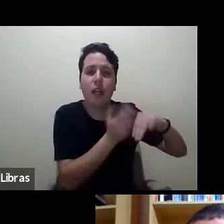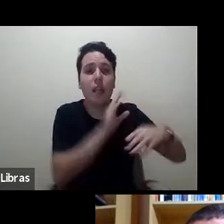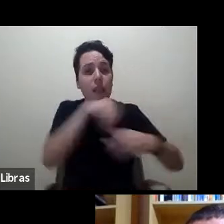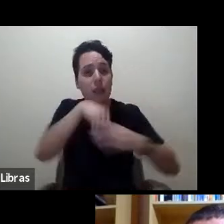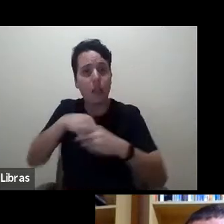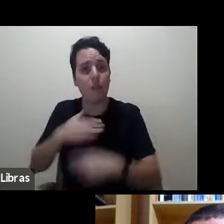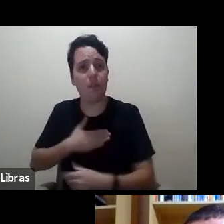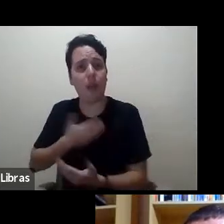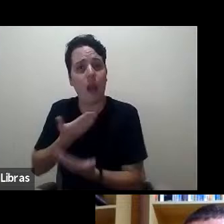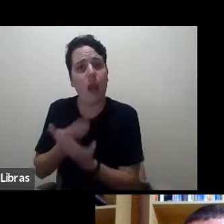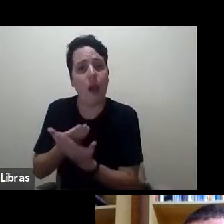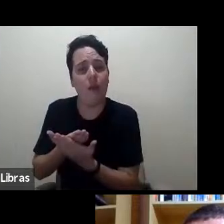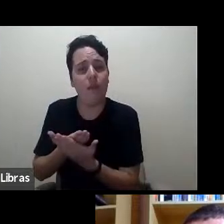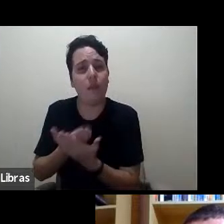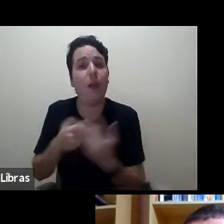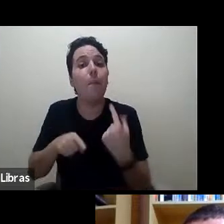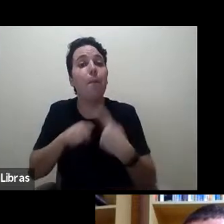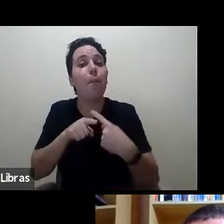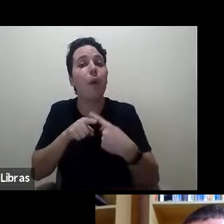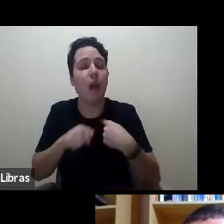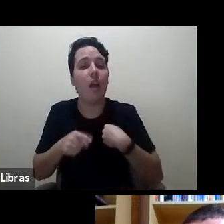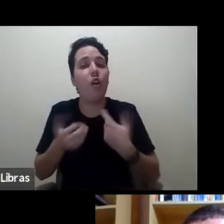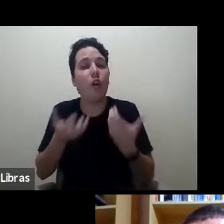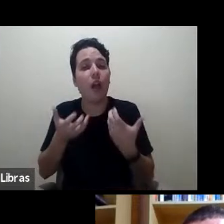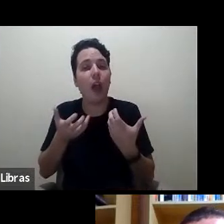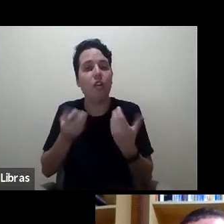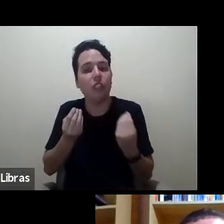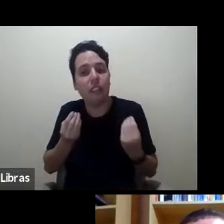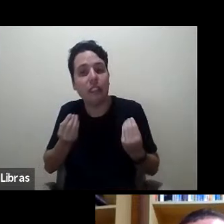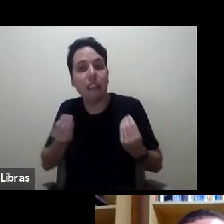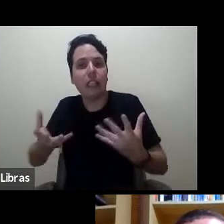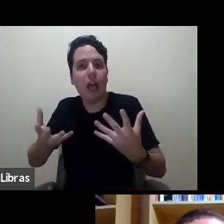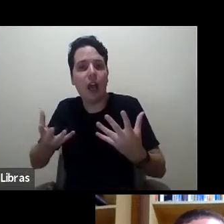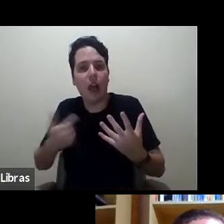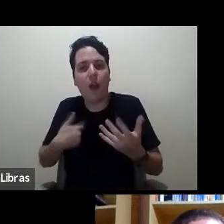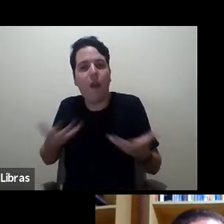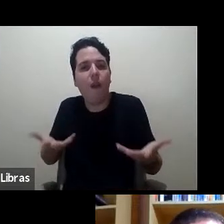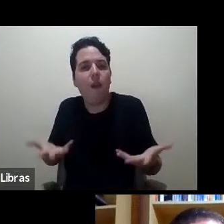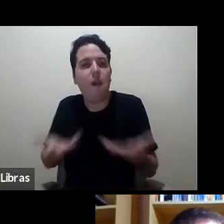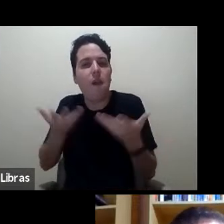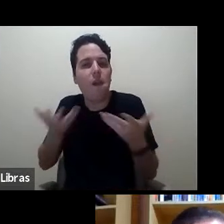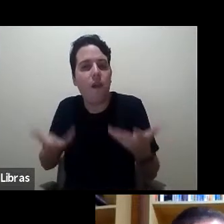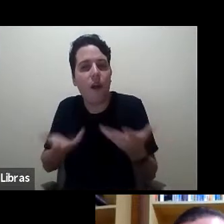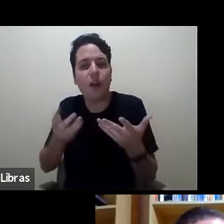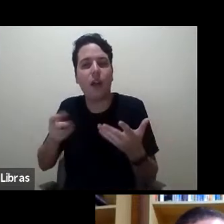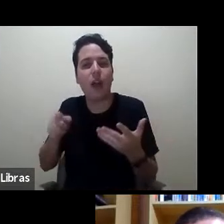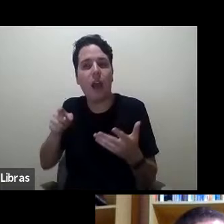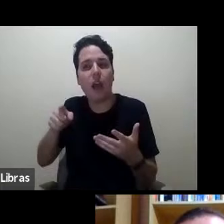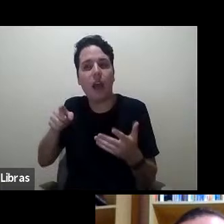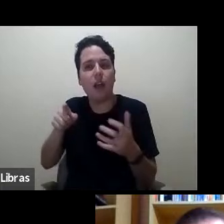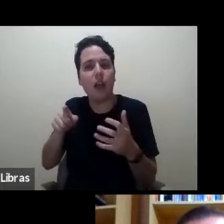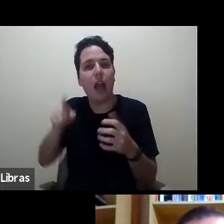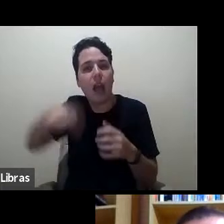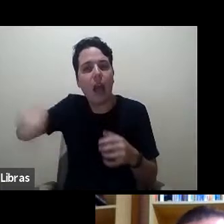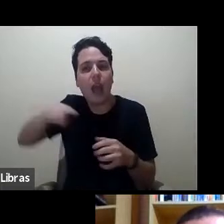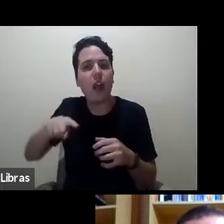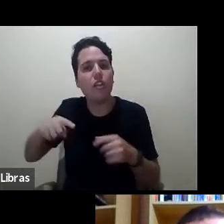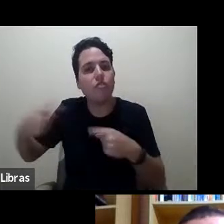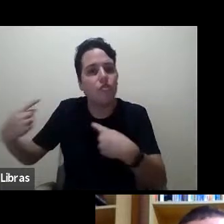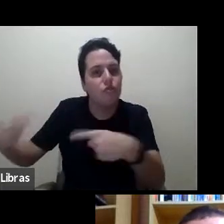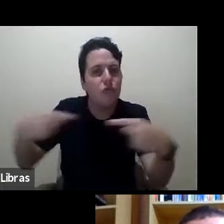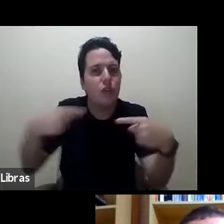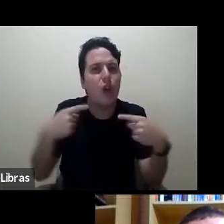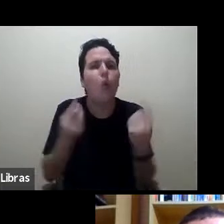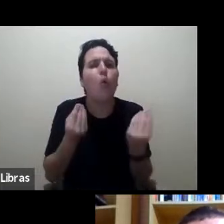Por quê? Porque eu quero exatamente prover essa discussão com os meus alunos, de dizer, como é que a gente se posiciona diante desses